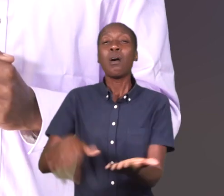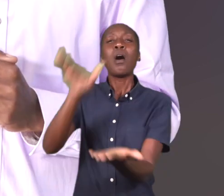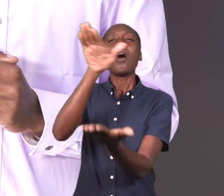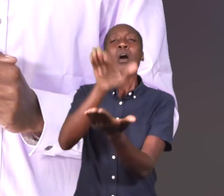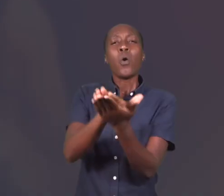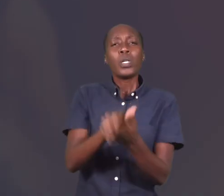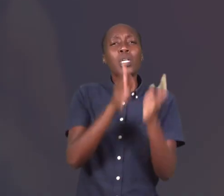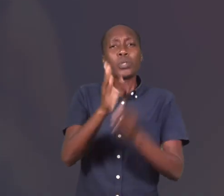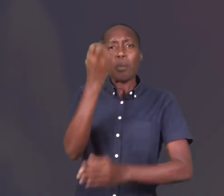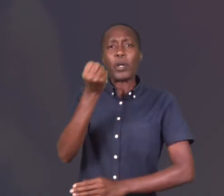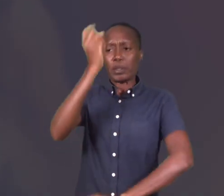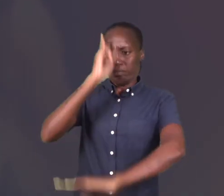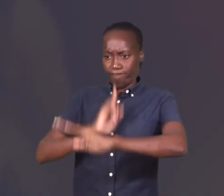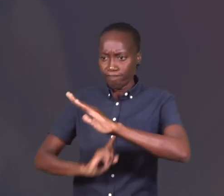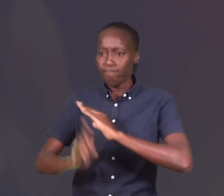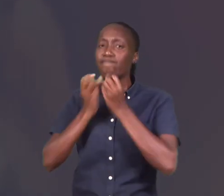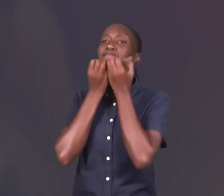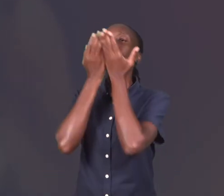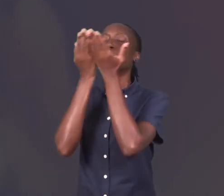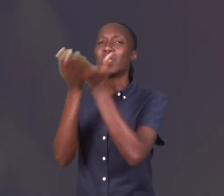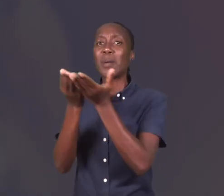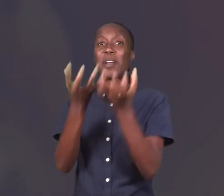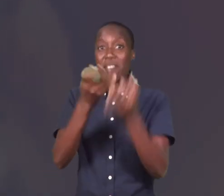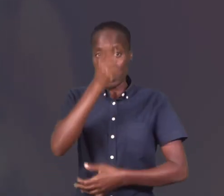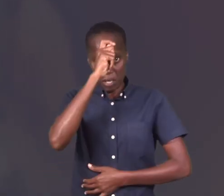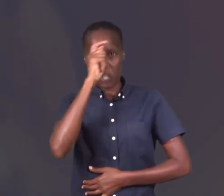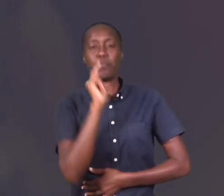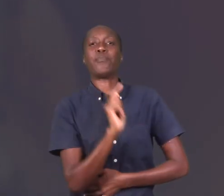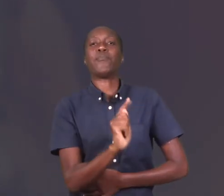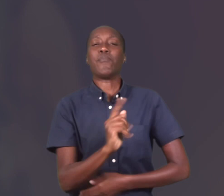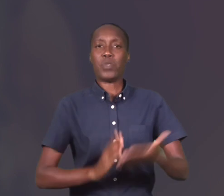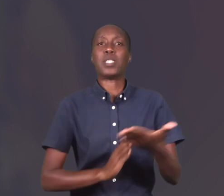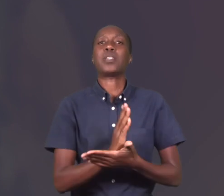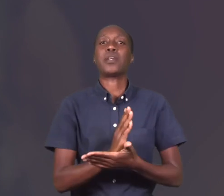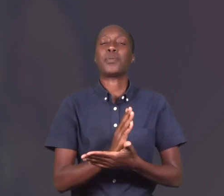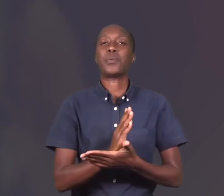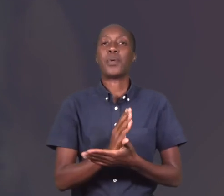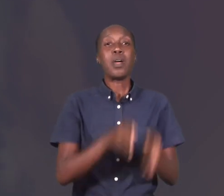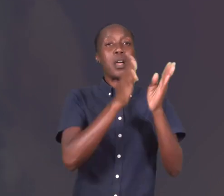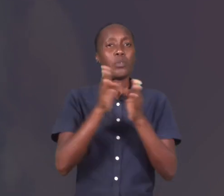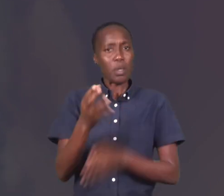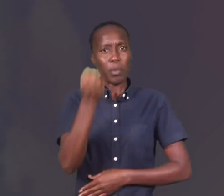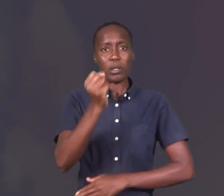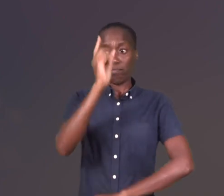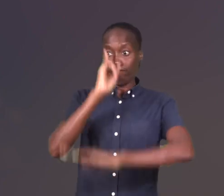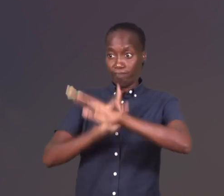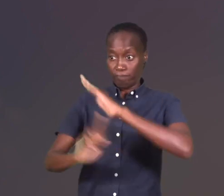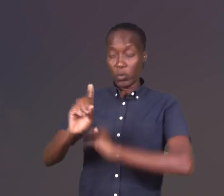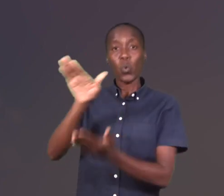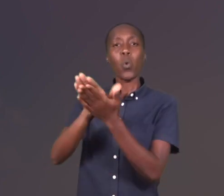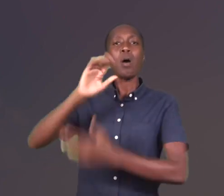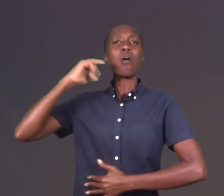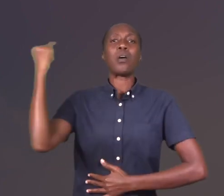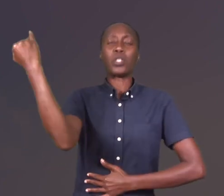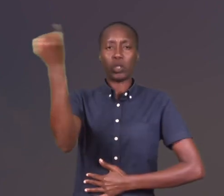dispõe. Mas onde as pessoas podem recorrer para a reposição de um direito violado? As